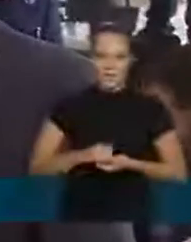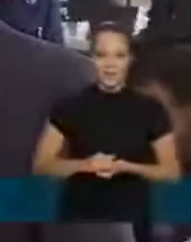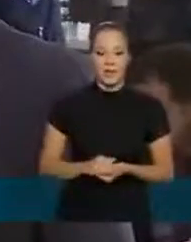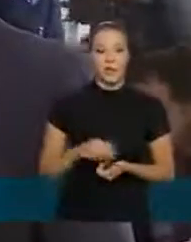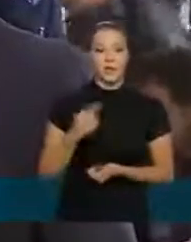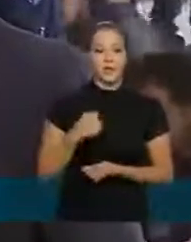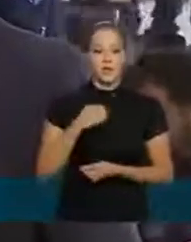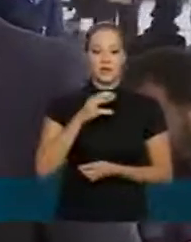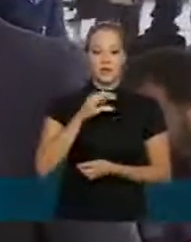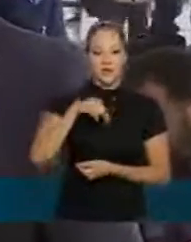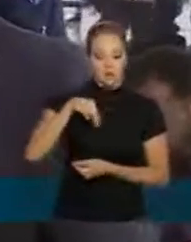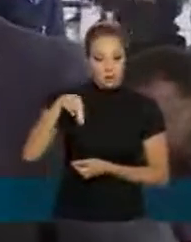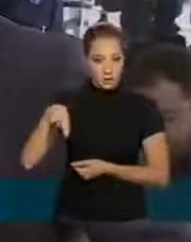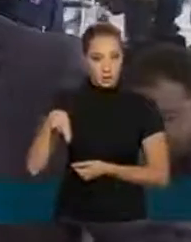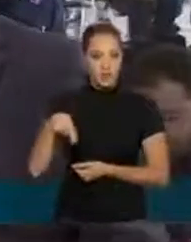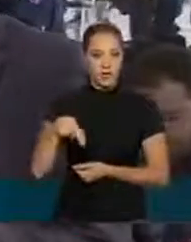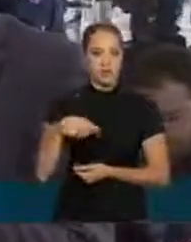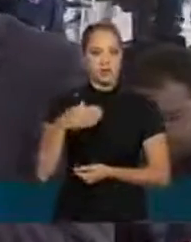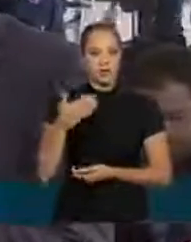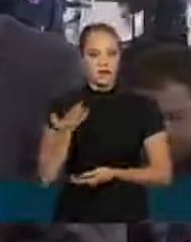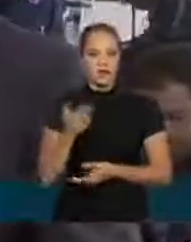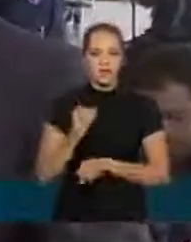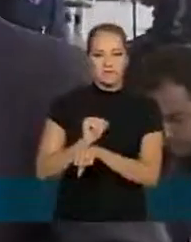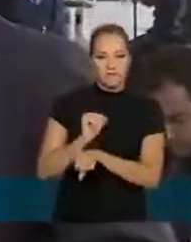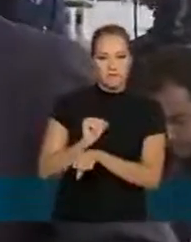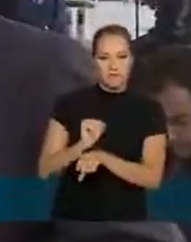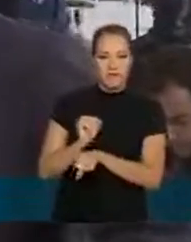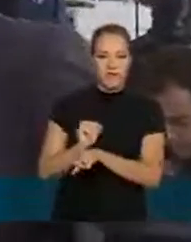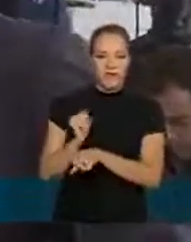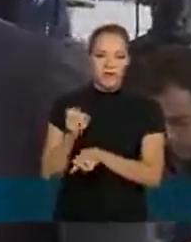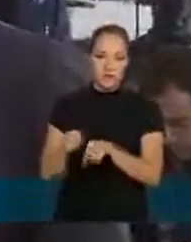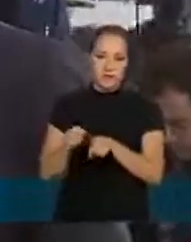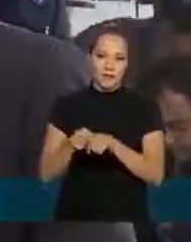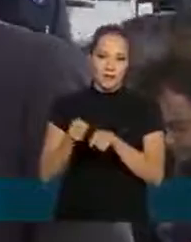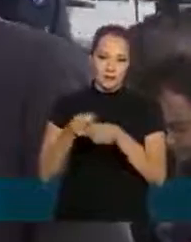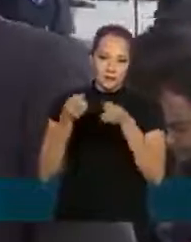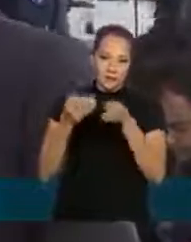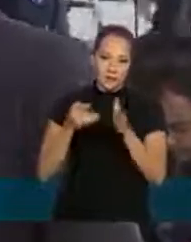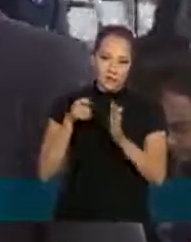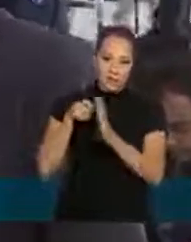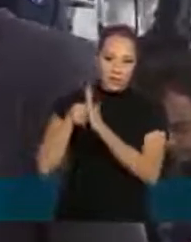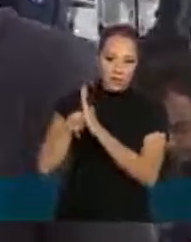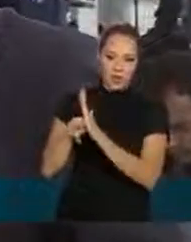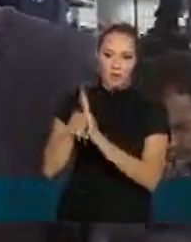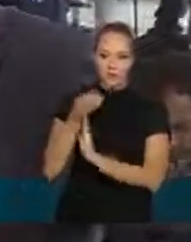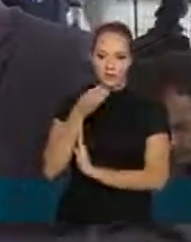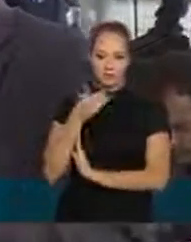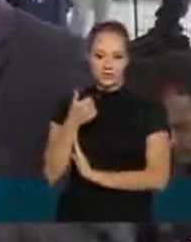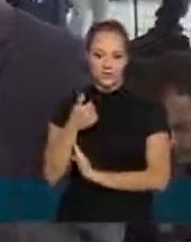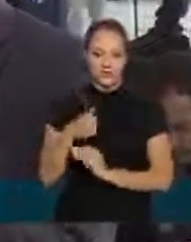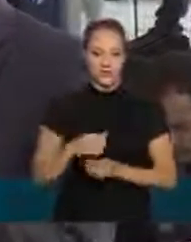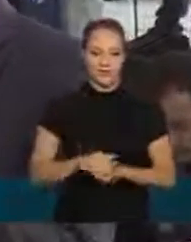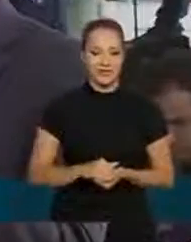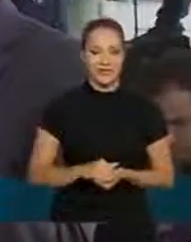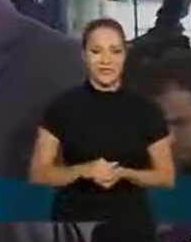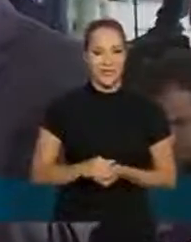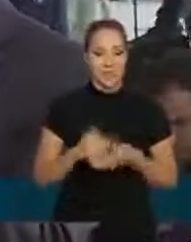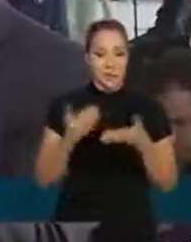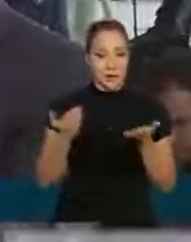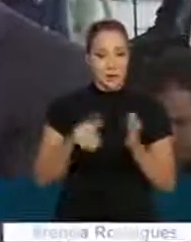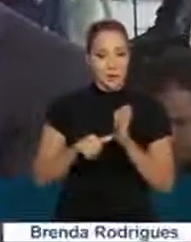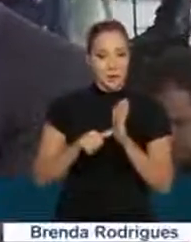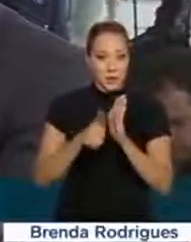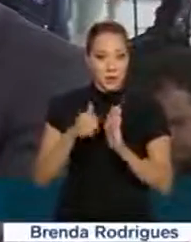CNN bom vou aguardar que vou direcionar também ao tudo bom vou direcionar